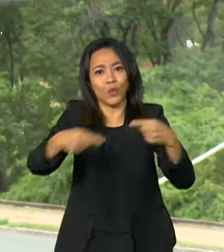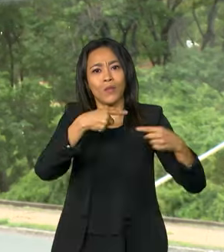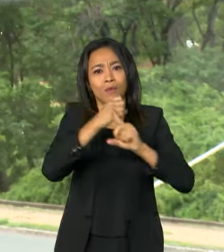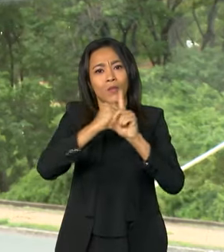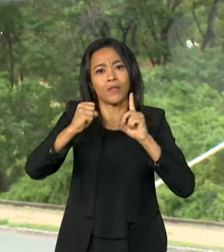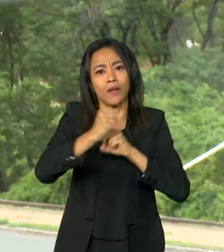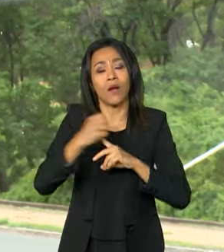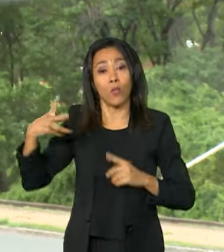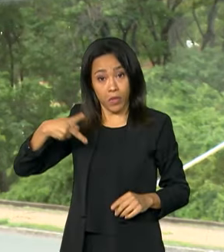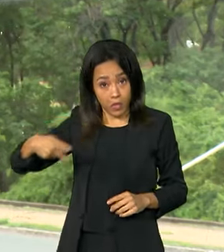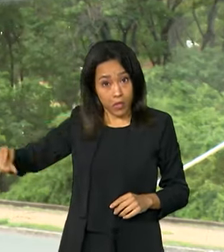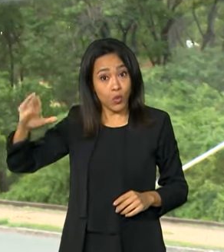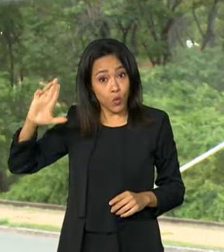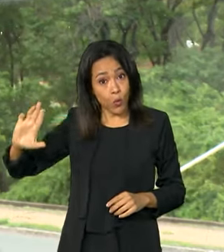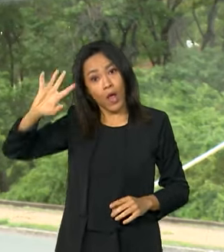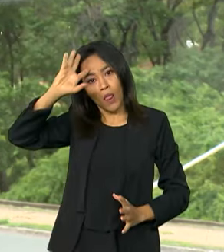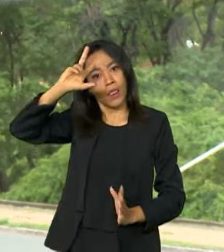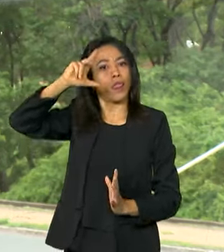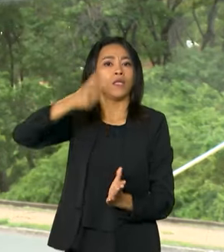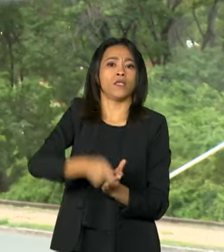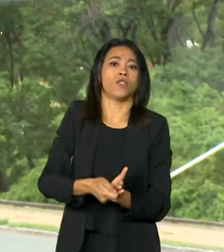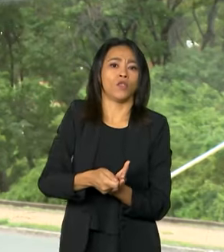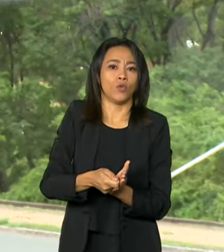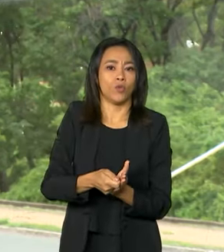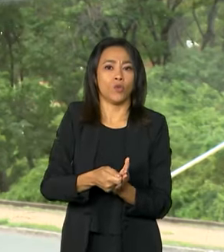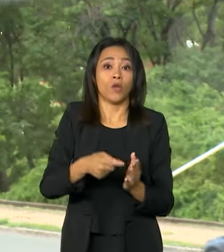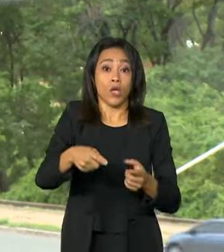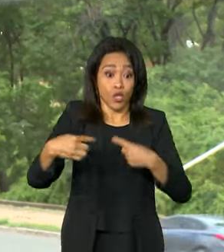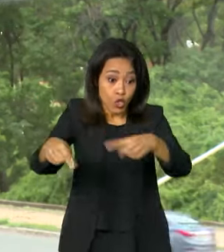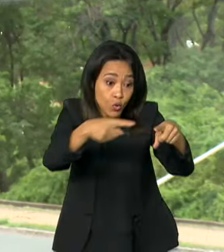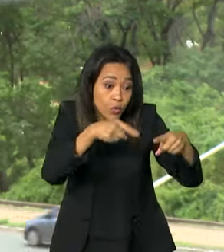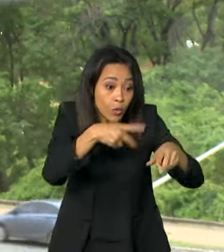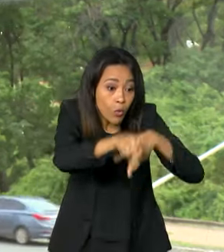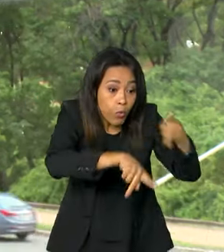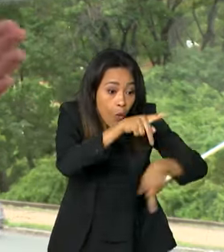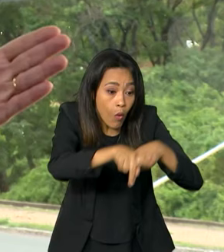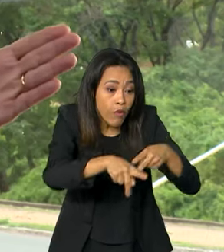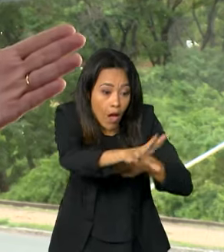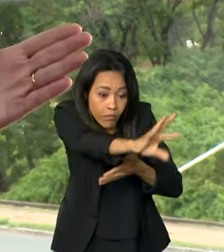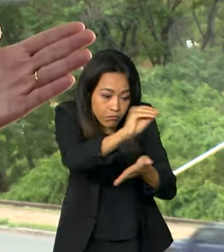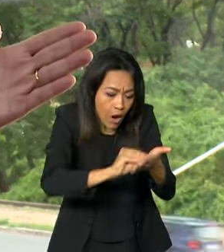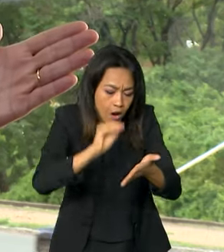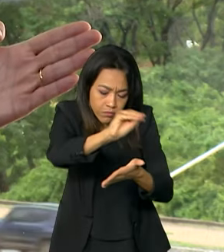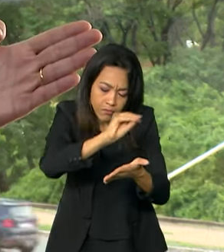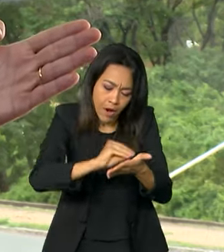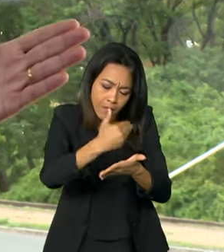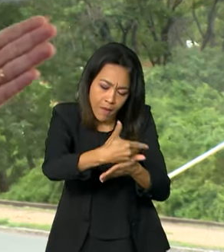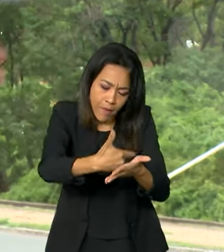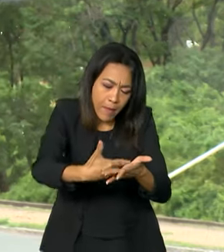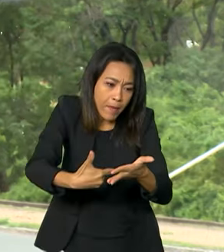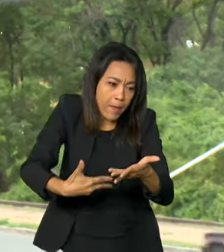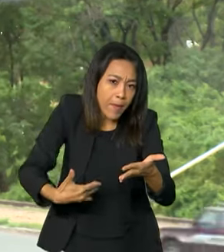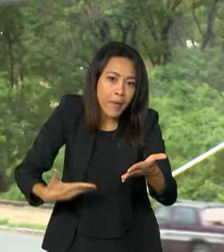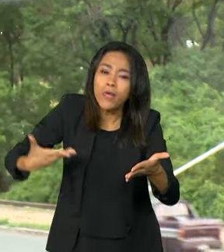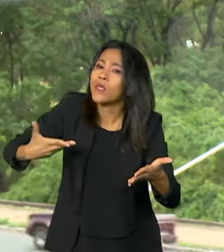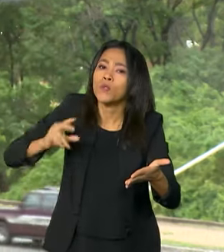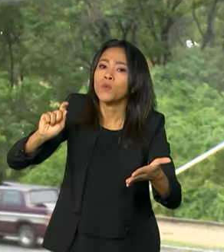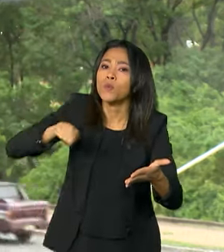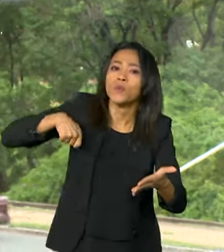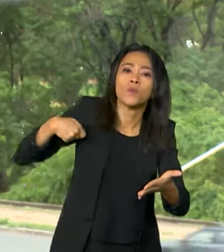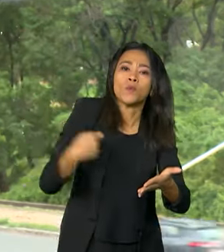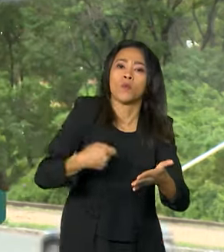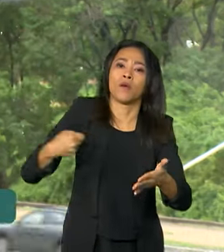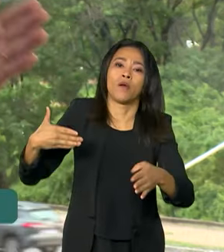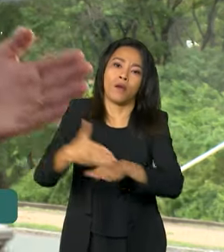Lula tomou uma decisão de incorporar o debate que o povo tem que fazer, como ele tem feito a recuperação da participação social no Brasil